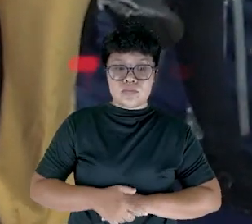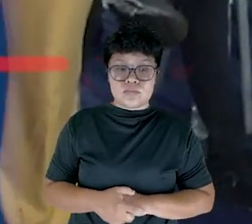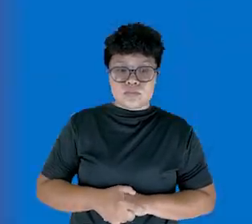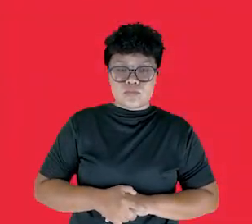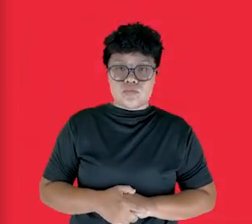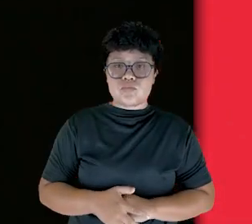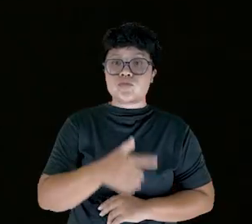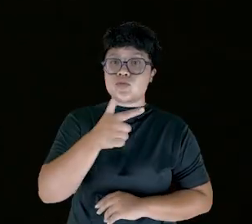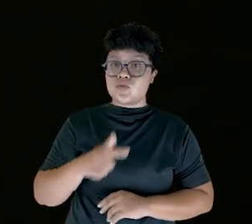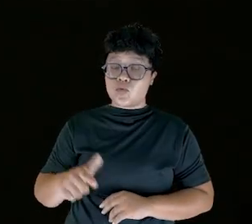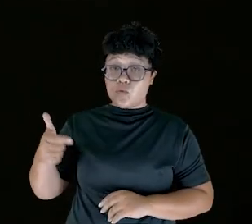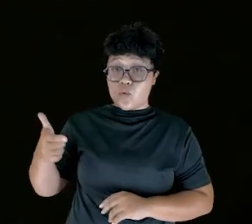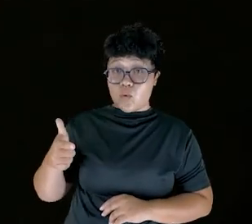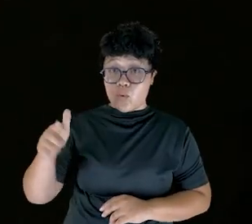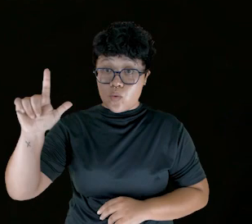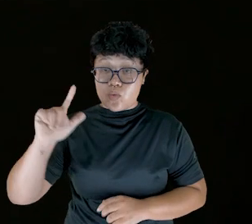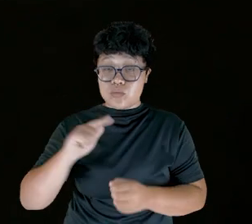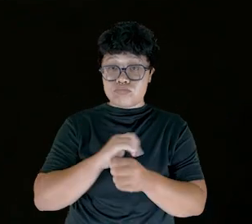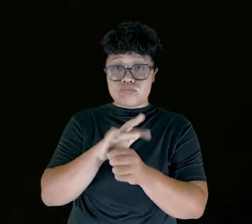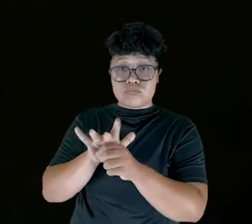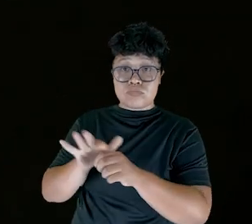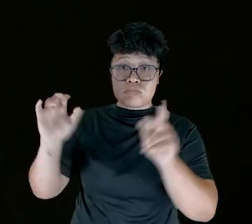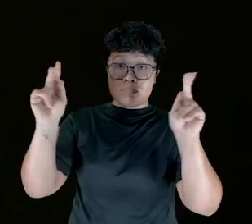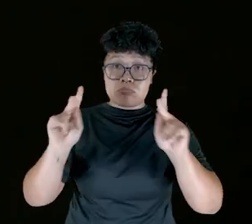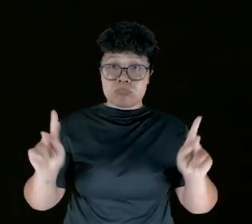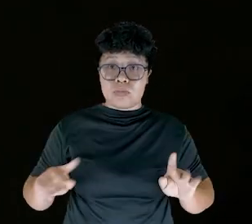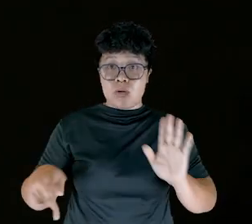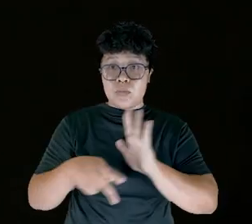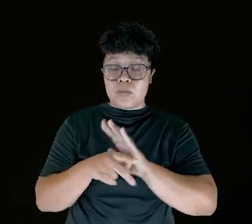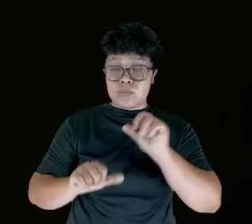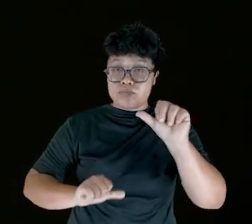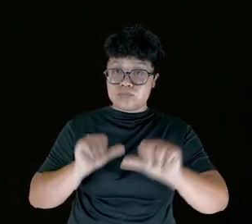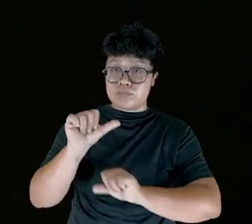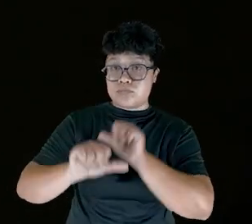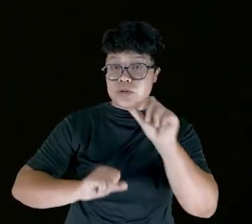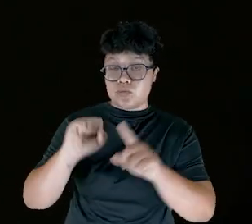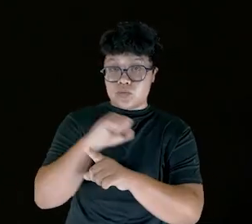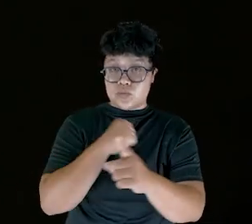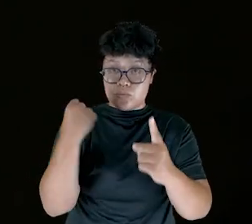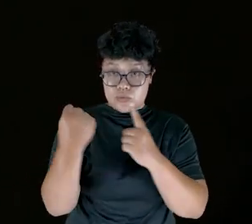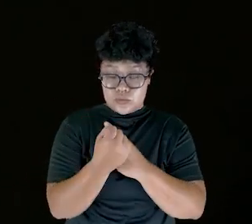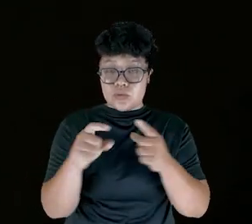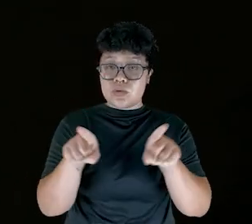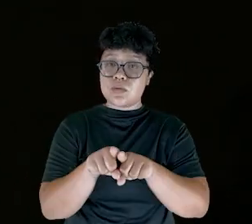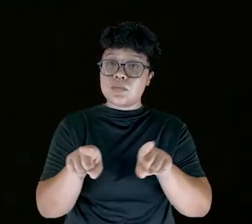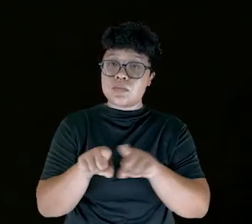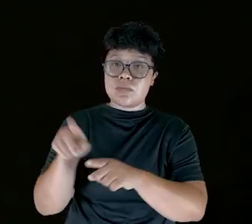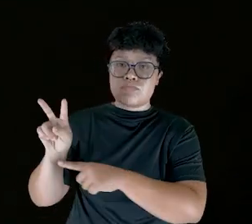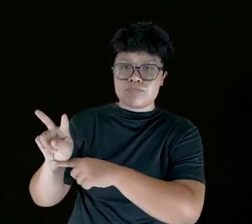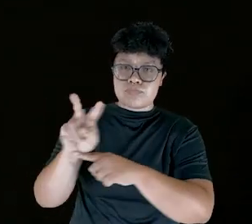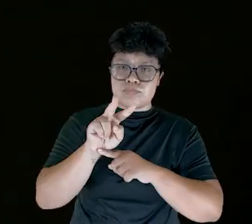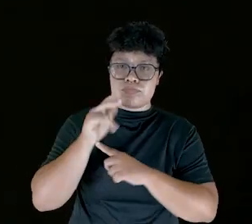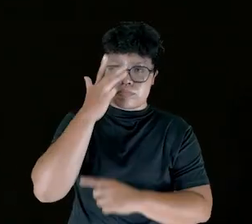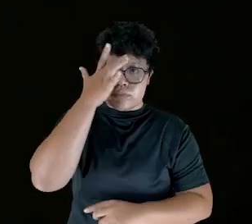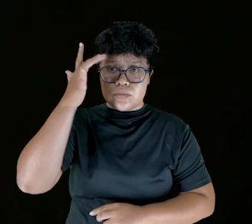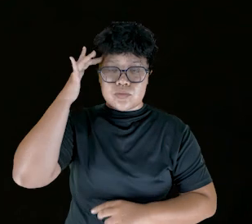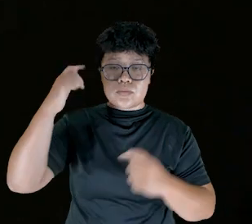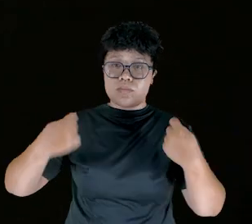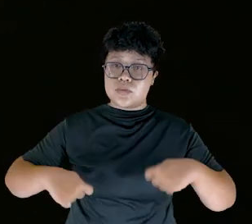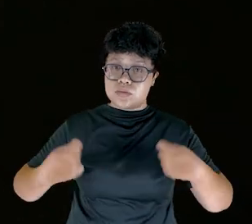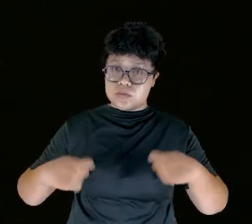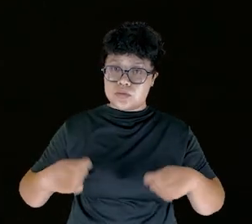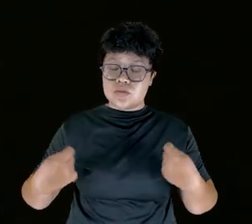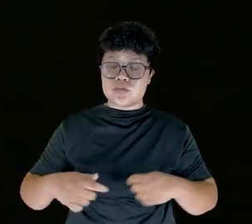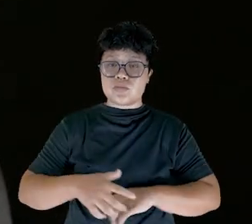município. Chegando mais uma Usina da Paz, esse programa extraordinário de transformação social, cuidando das pessoas,